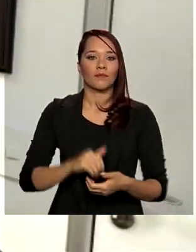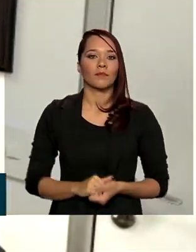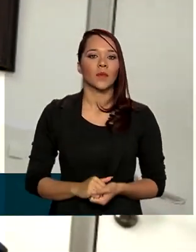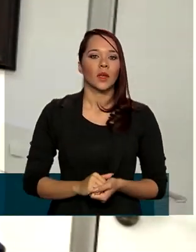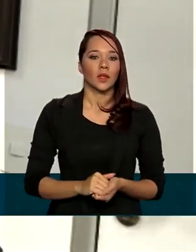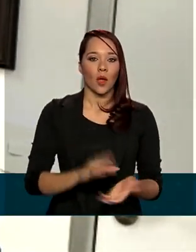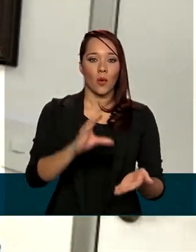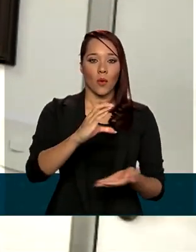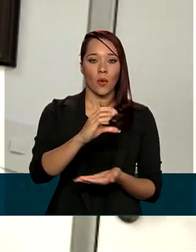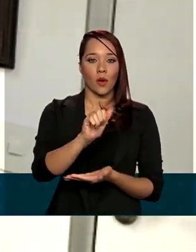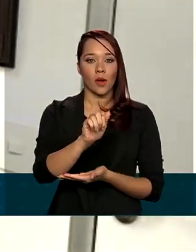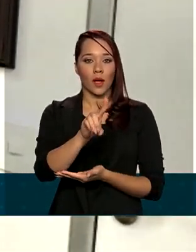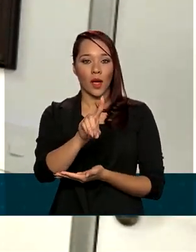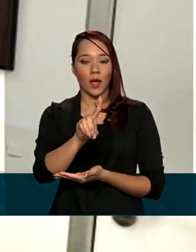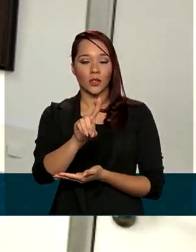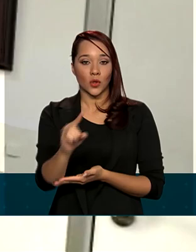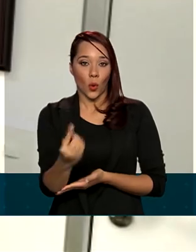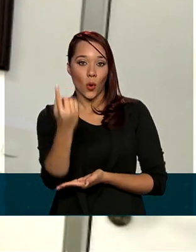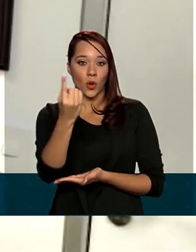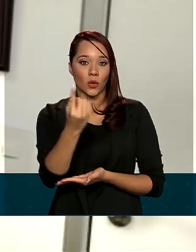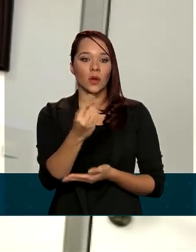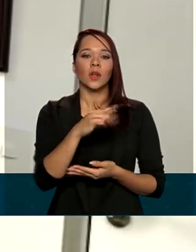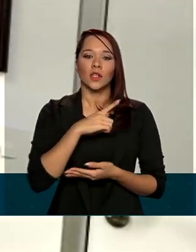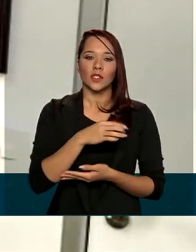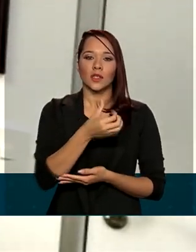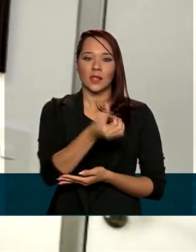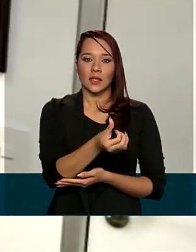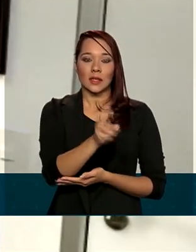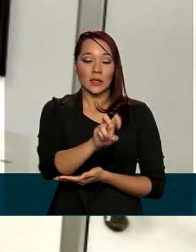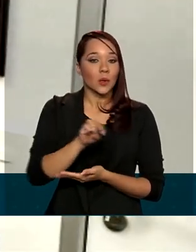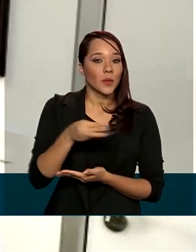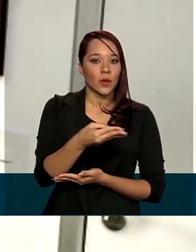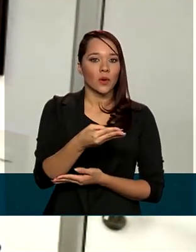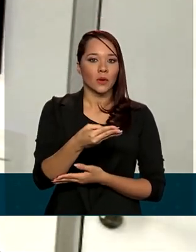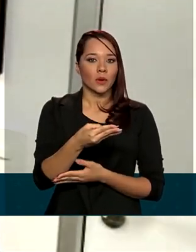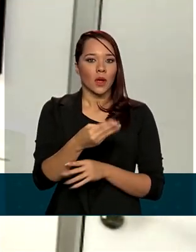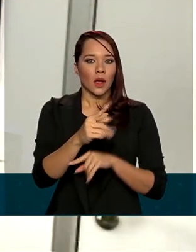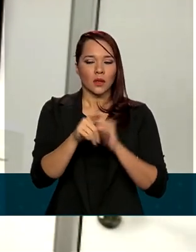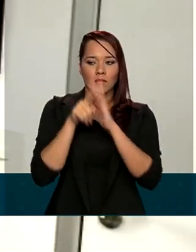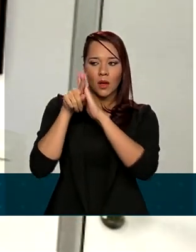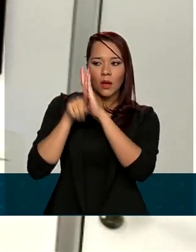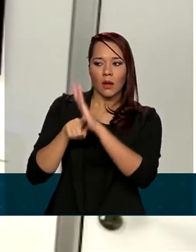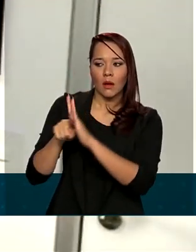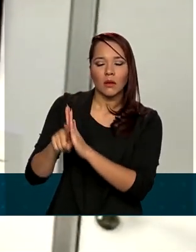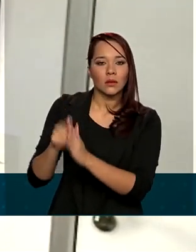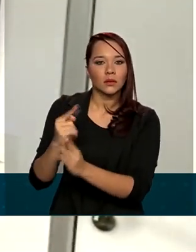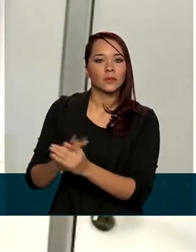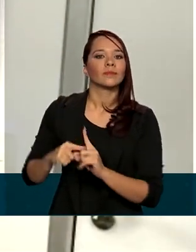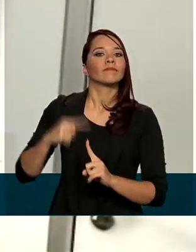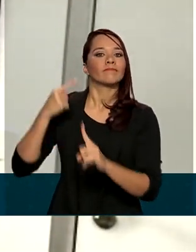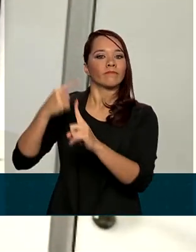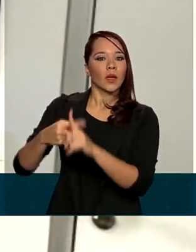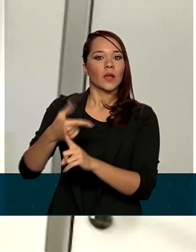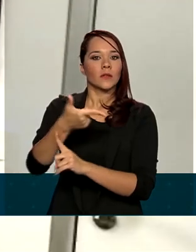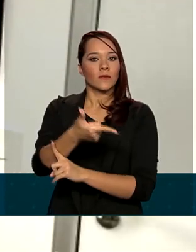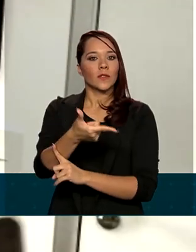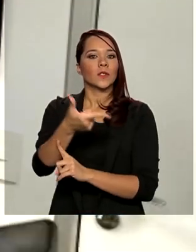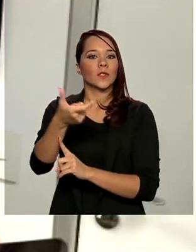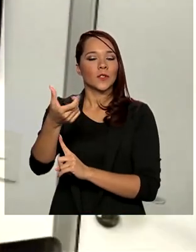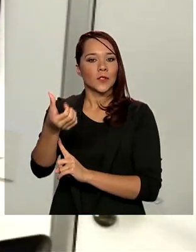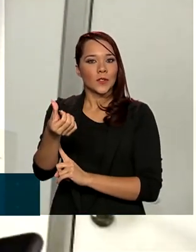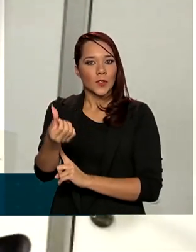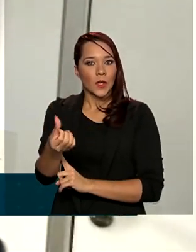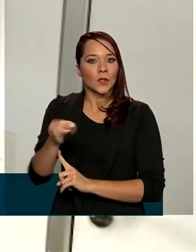tinha 75 milhões de brasileiros. Nós encontramos mais 26 milhões de informais ou invisíveis.